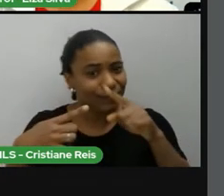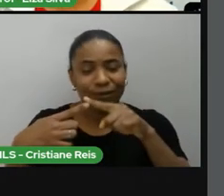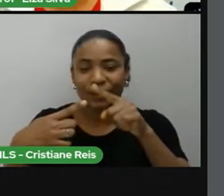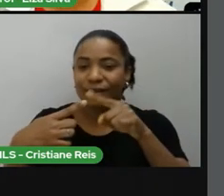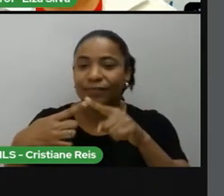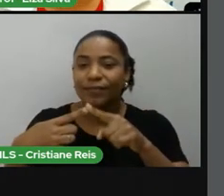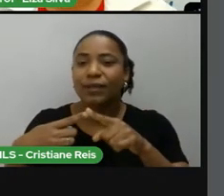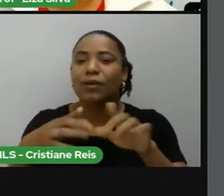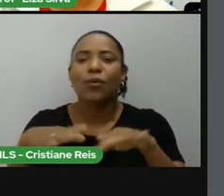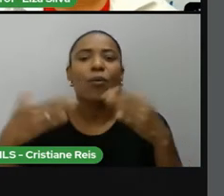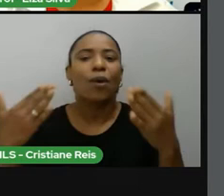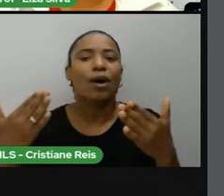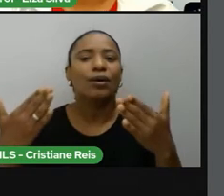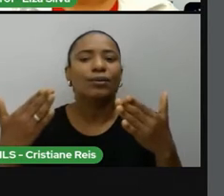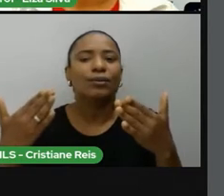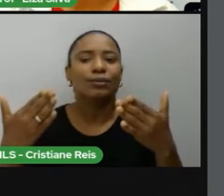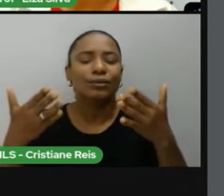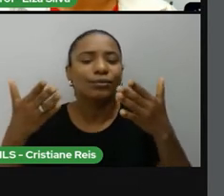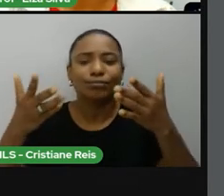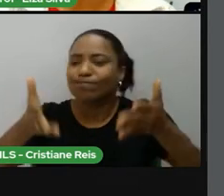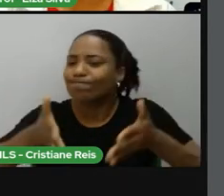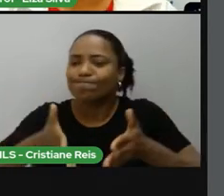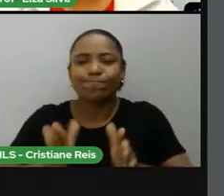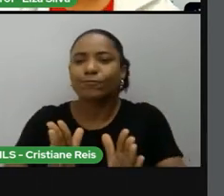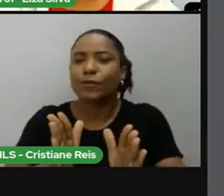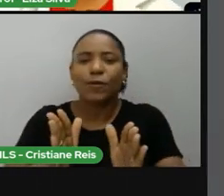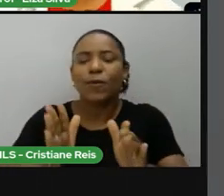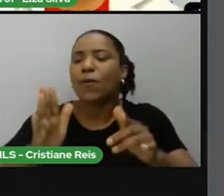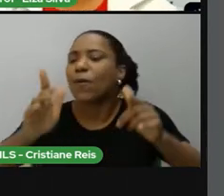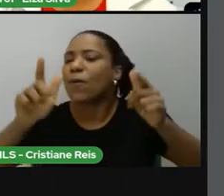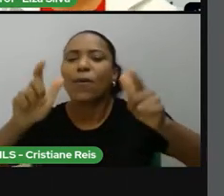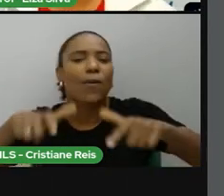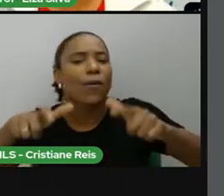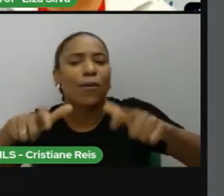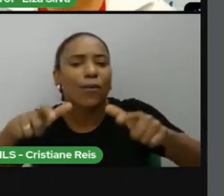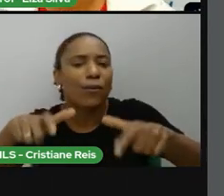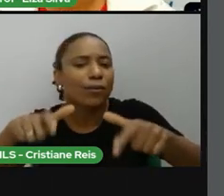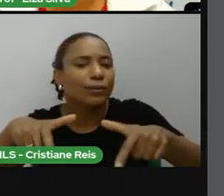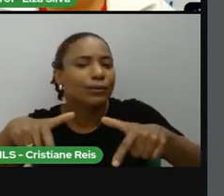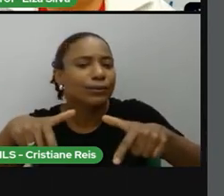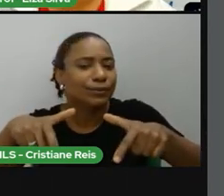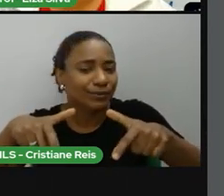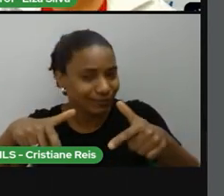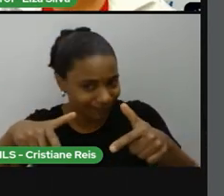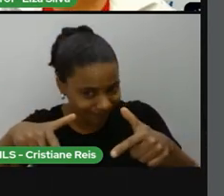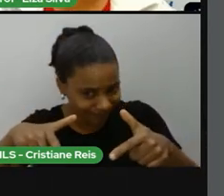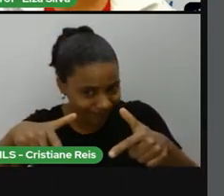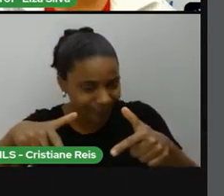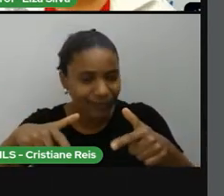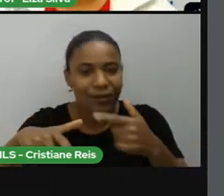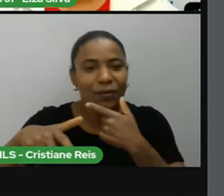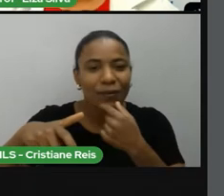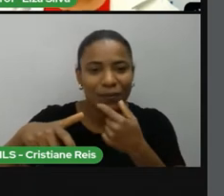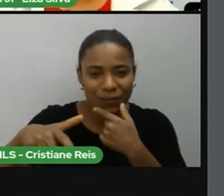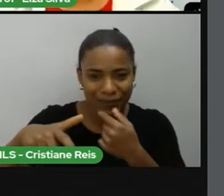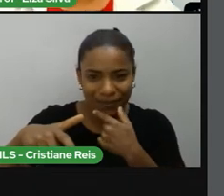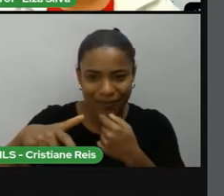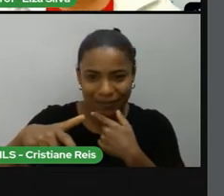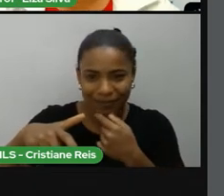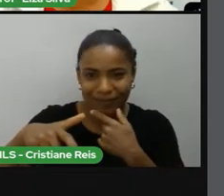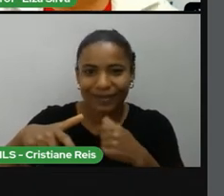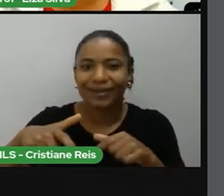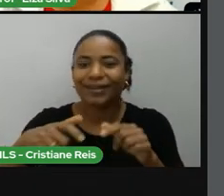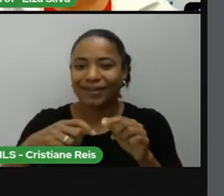onde a pessoa nasceu, no caso, a personalidade negra sobre a qual nós estamos falando, Luther King, qual a